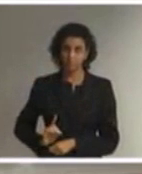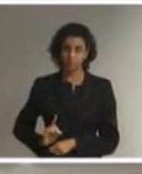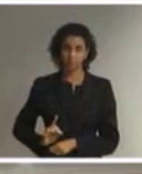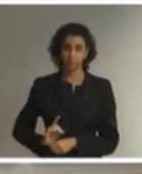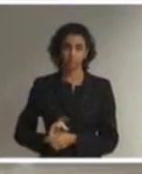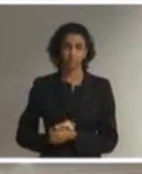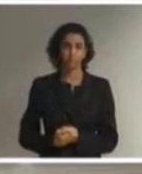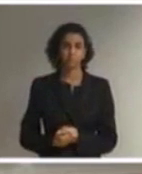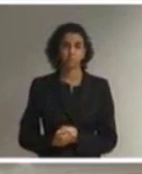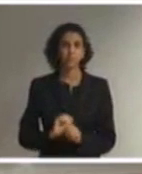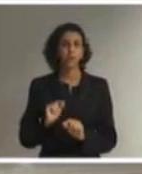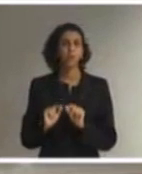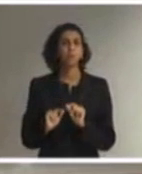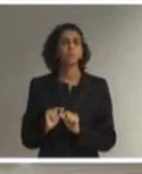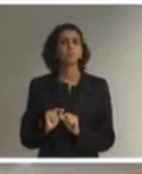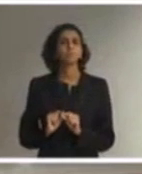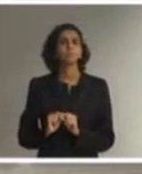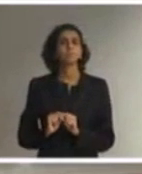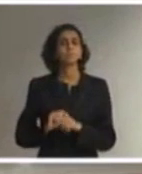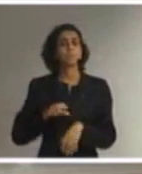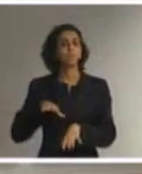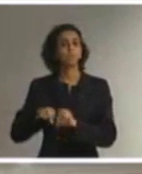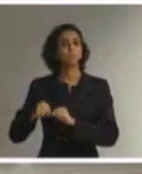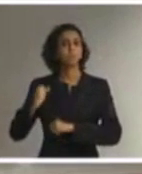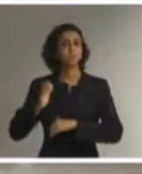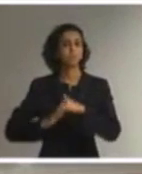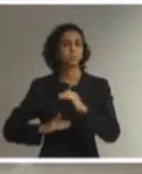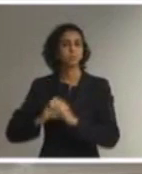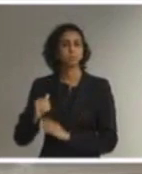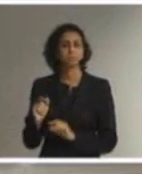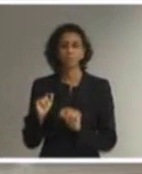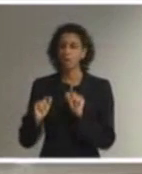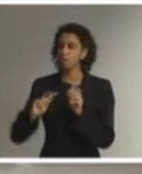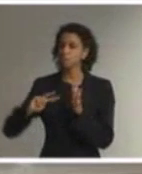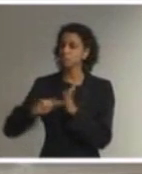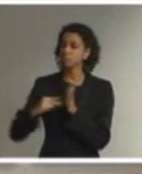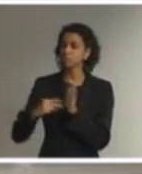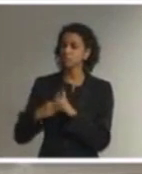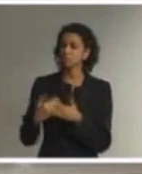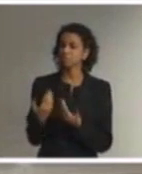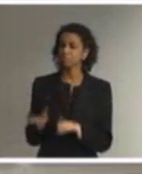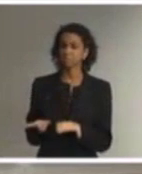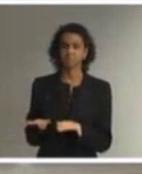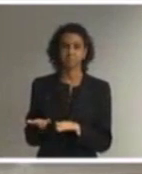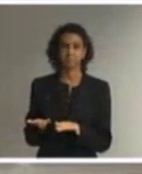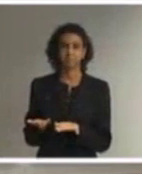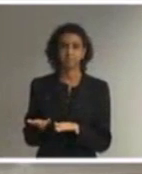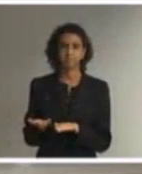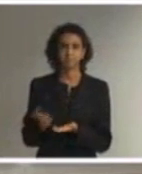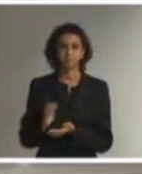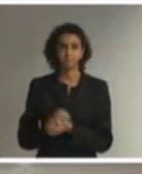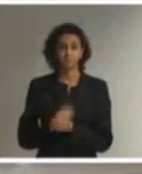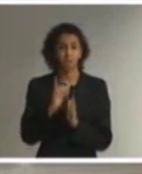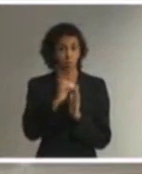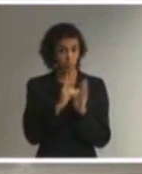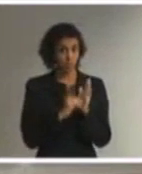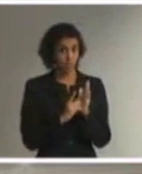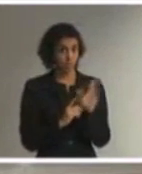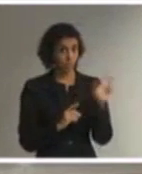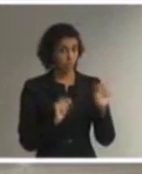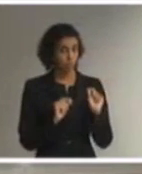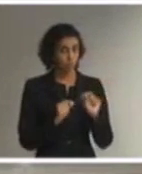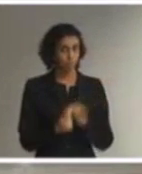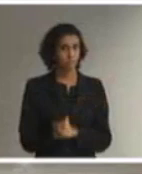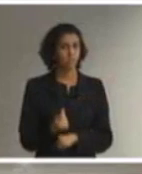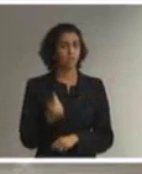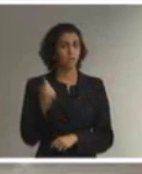que é a habilitação profissional. E o que é essa habilitação profissional? Diz o Decreto, desde